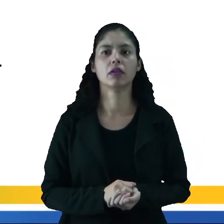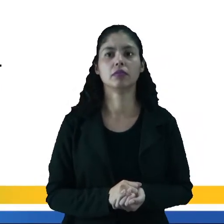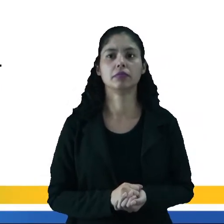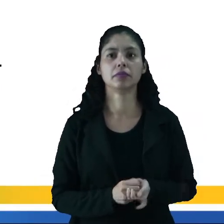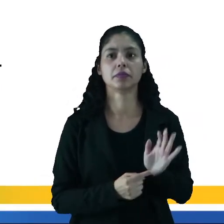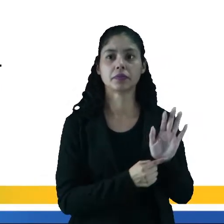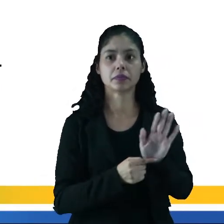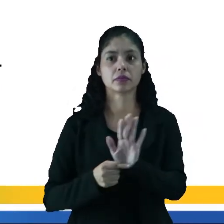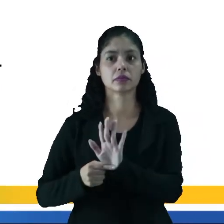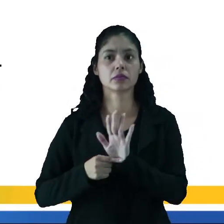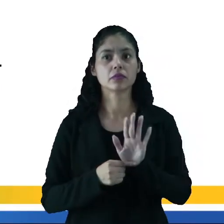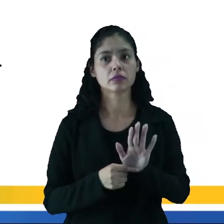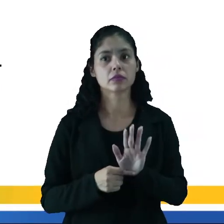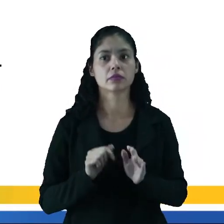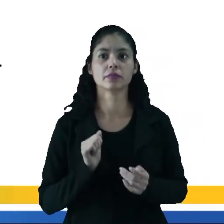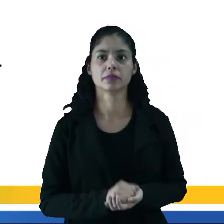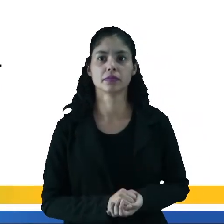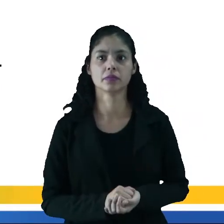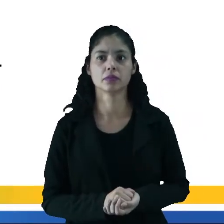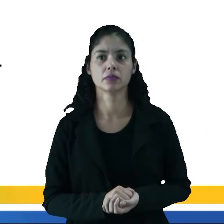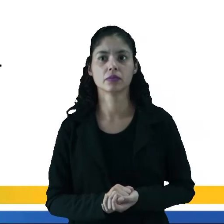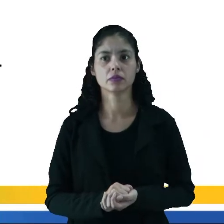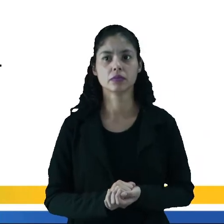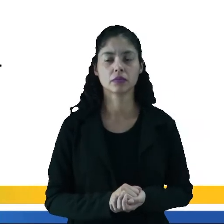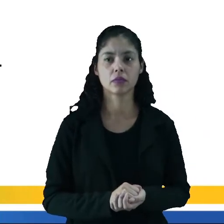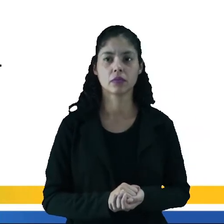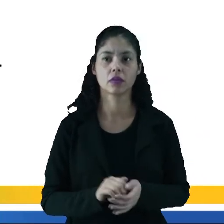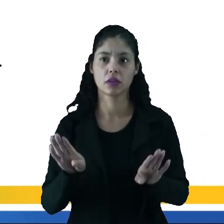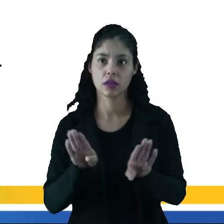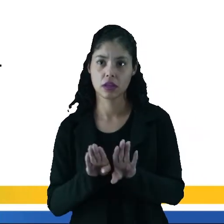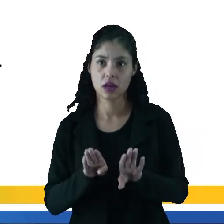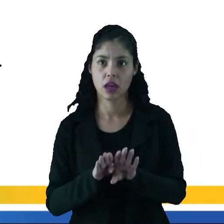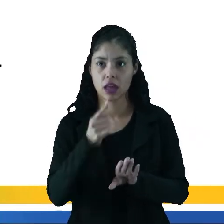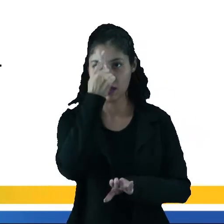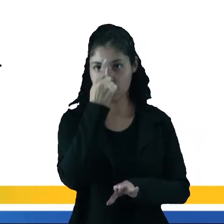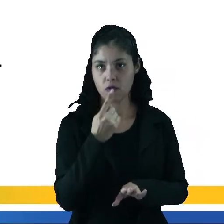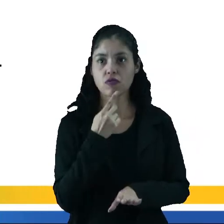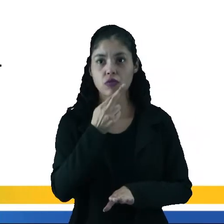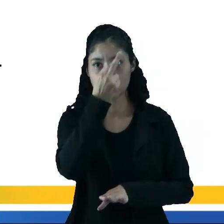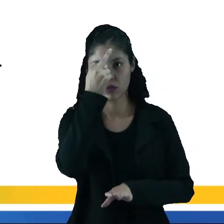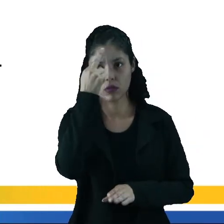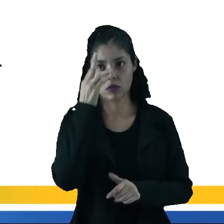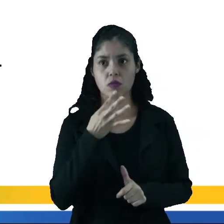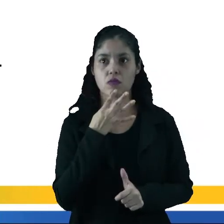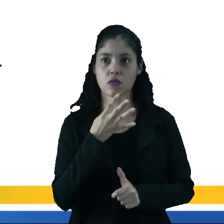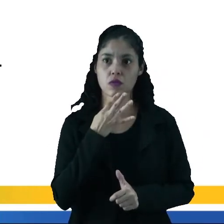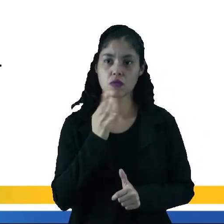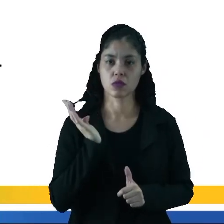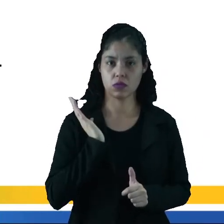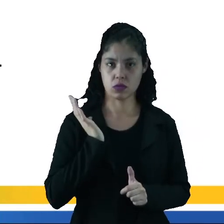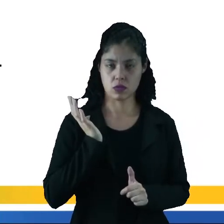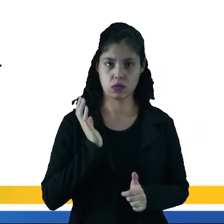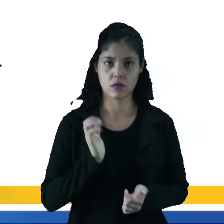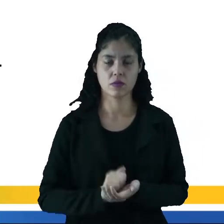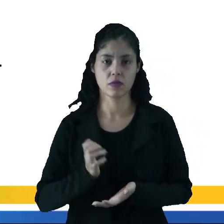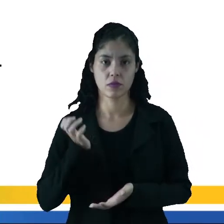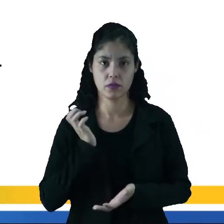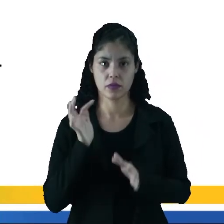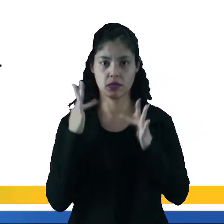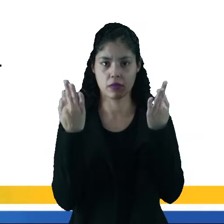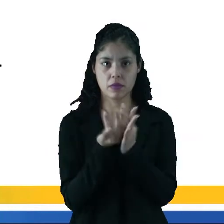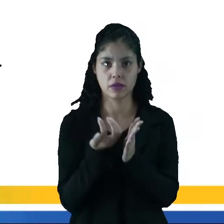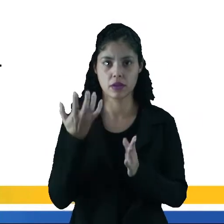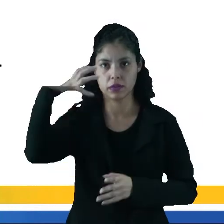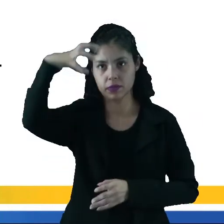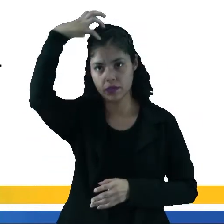Olha, ele representa realisticamente a corte. Ele tem figuras históricas conhecidas como a nobreza. Ele tem o